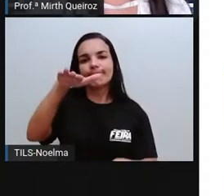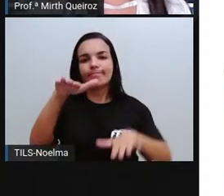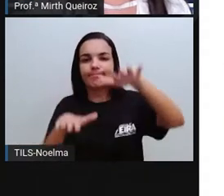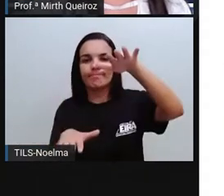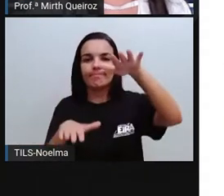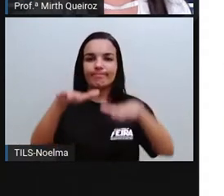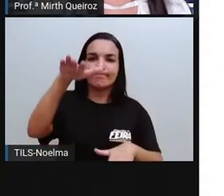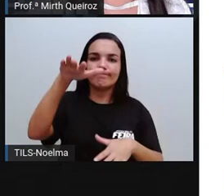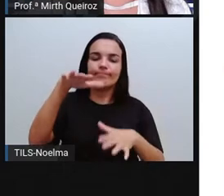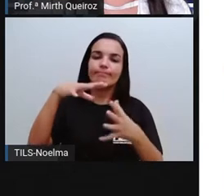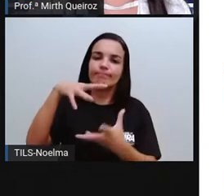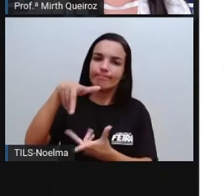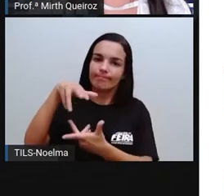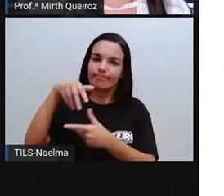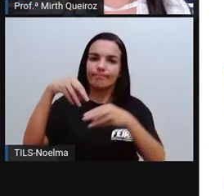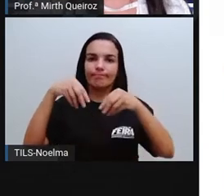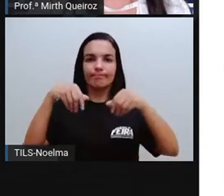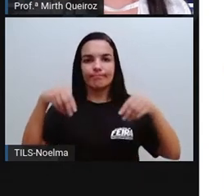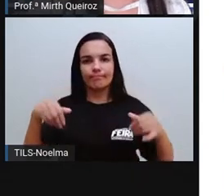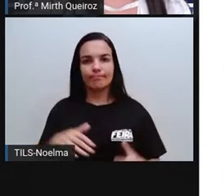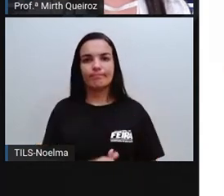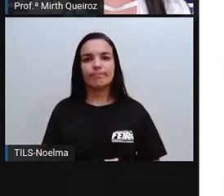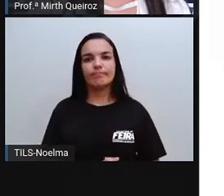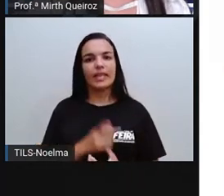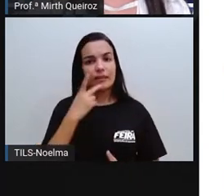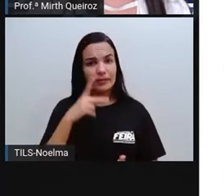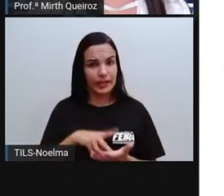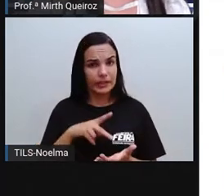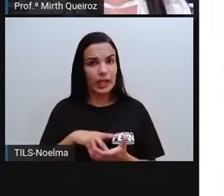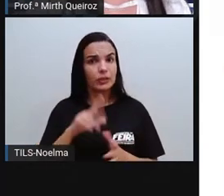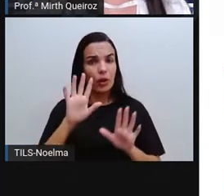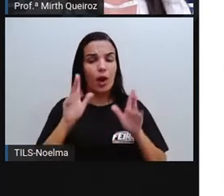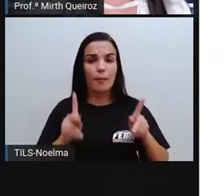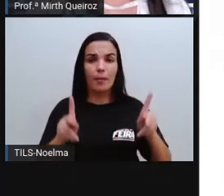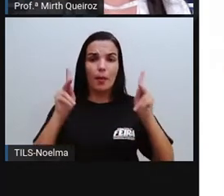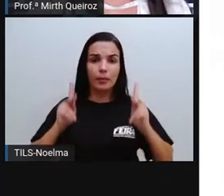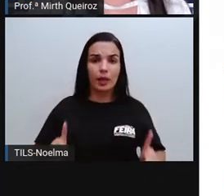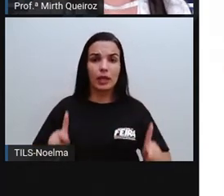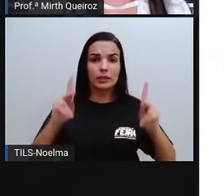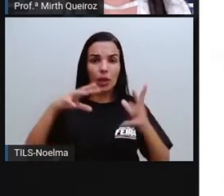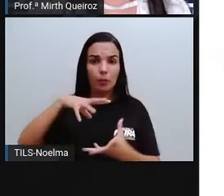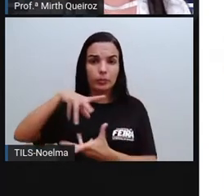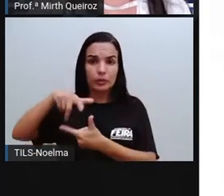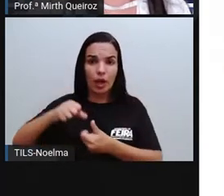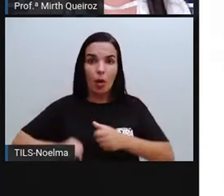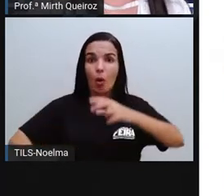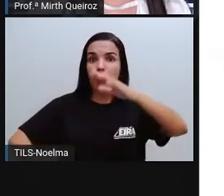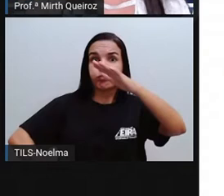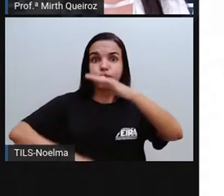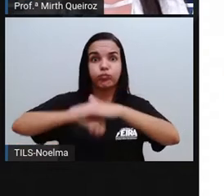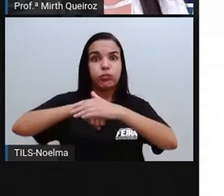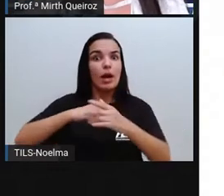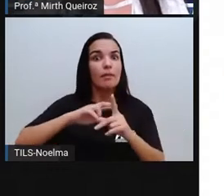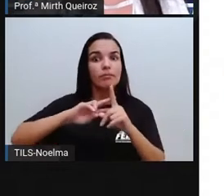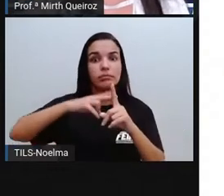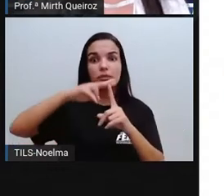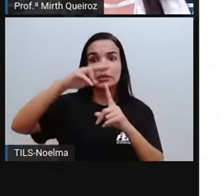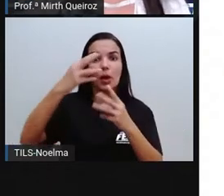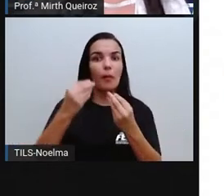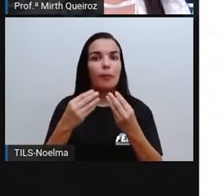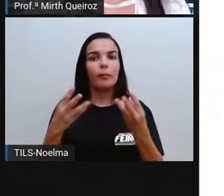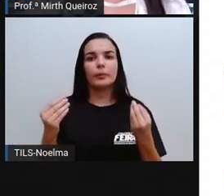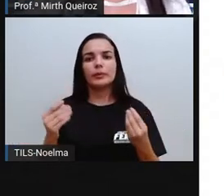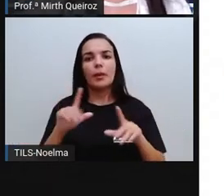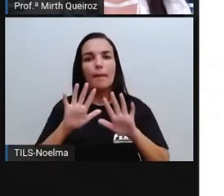verdade que a população mundial cresceu muito desde sua existência e isso proporciona um aumento do consumo dos recursos.